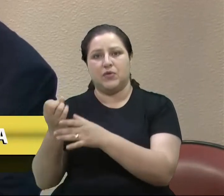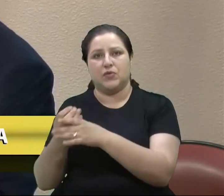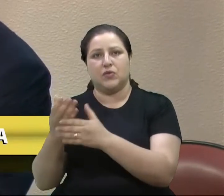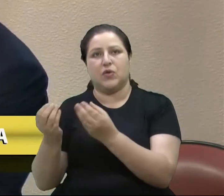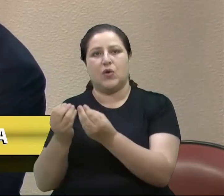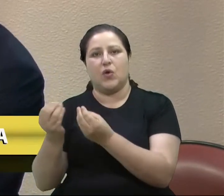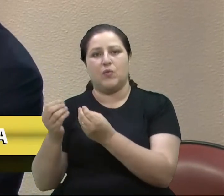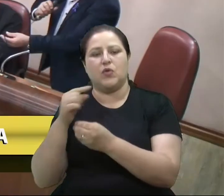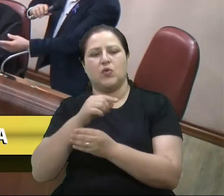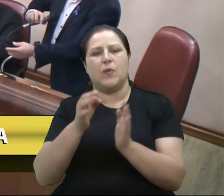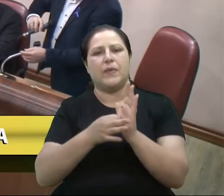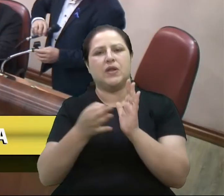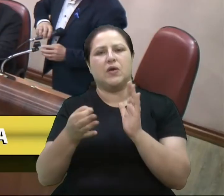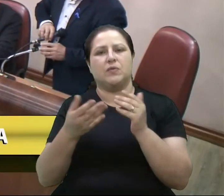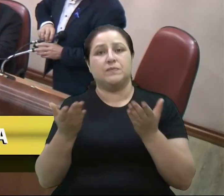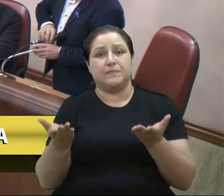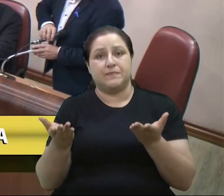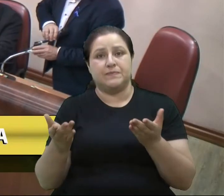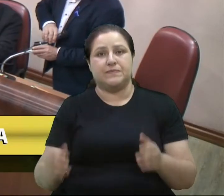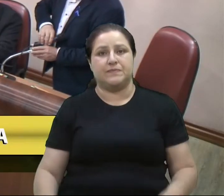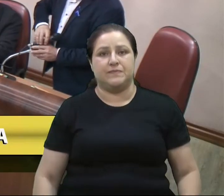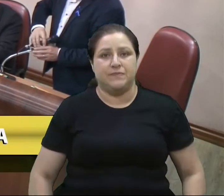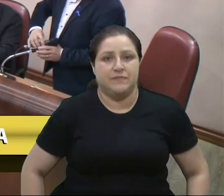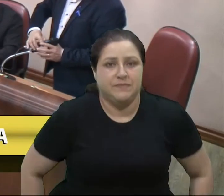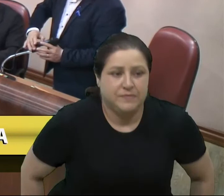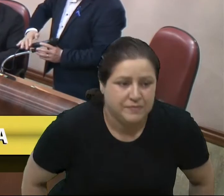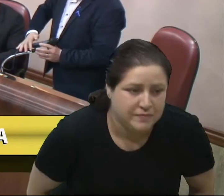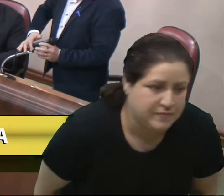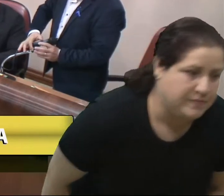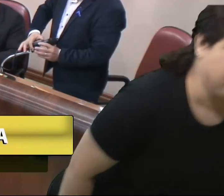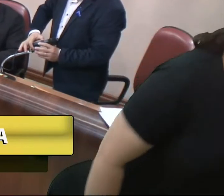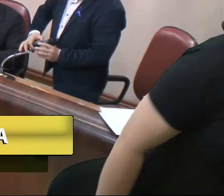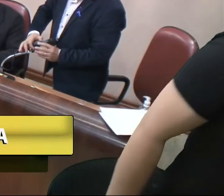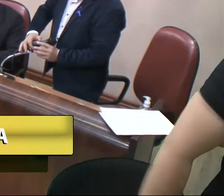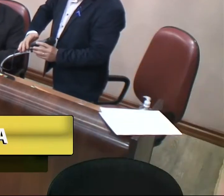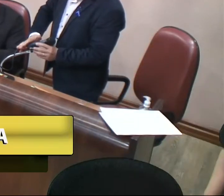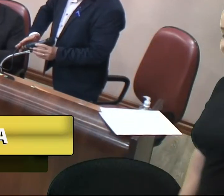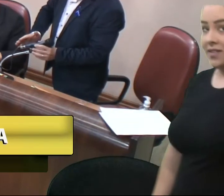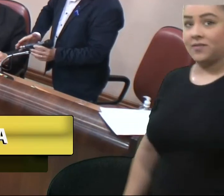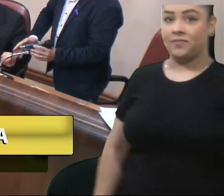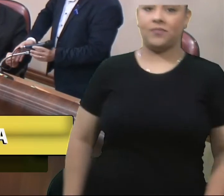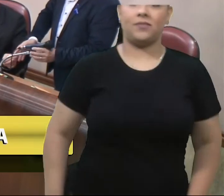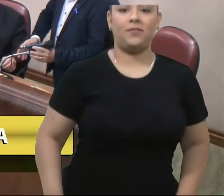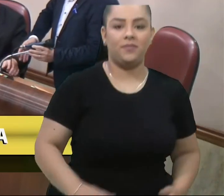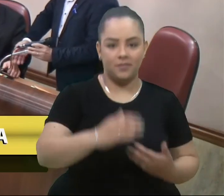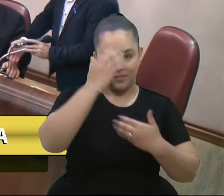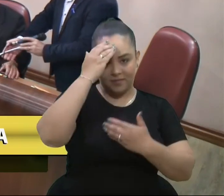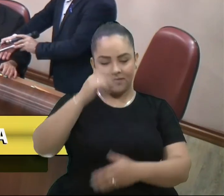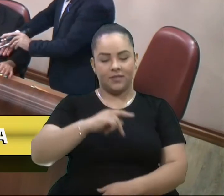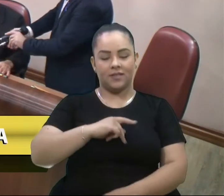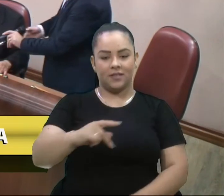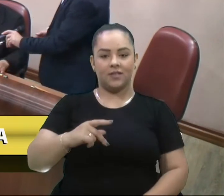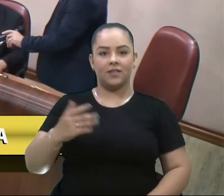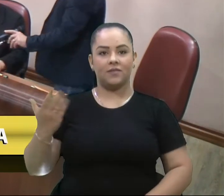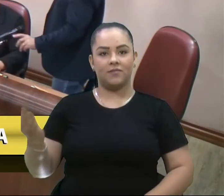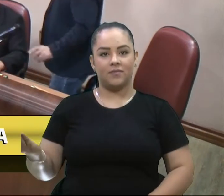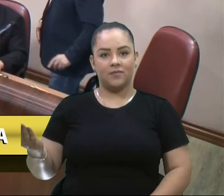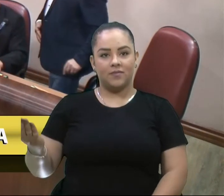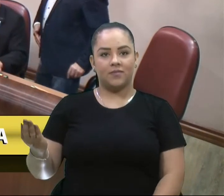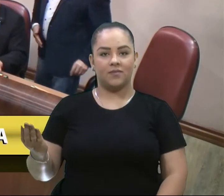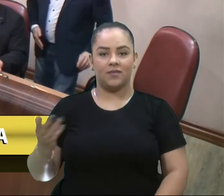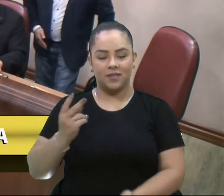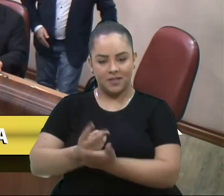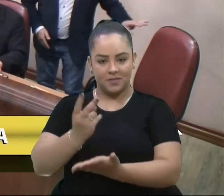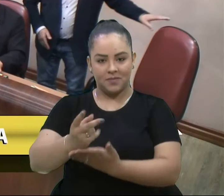Como é que o senhor vê isso? Obrigado, senhor presidente, nobre colega, passo os trabalhos para o nosso sempre